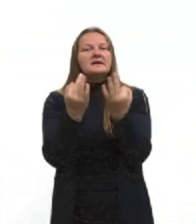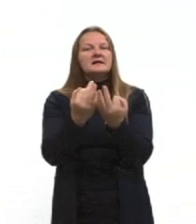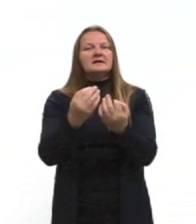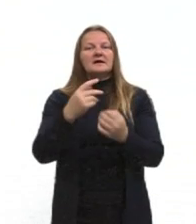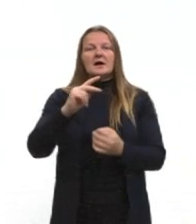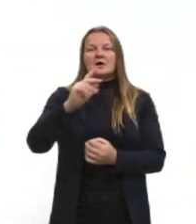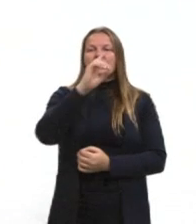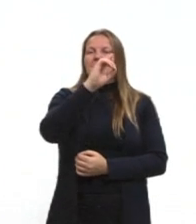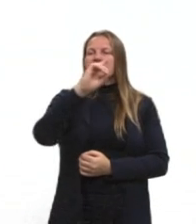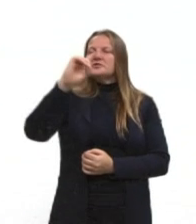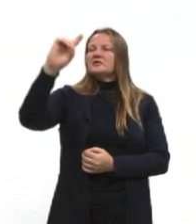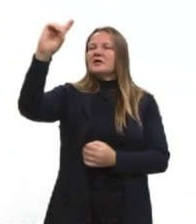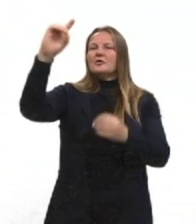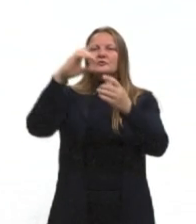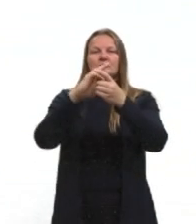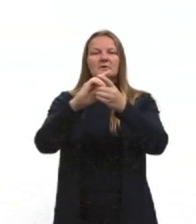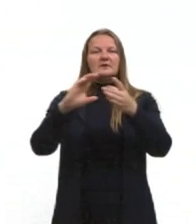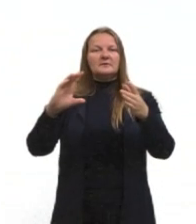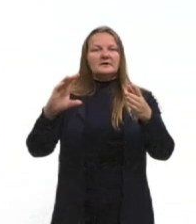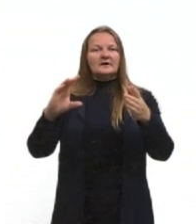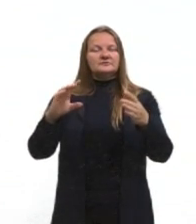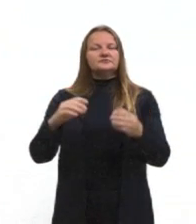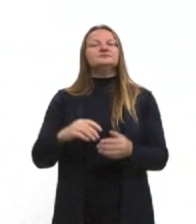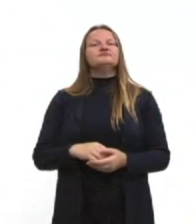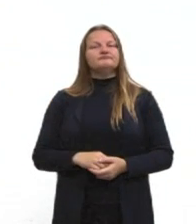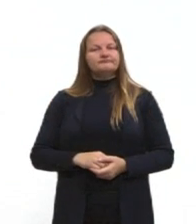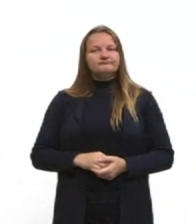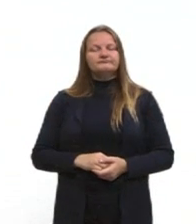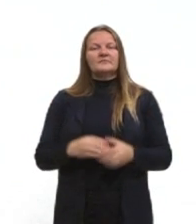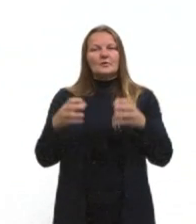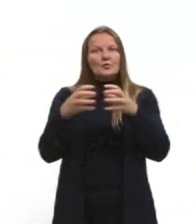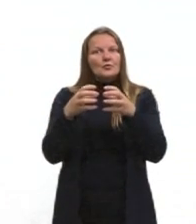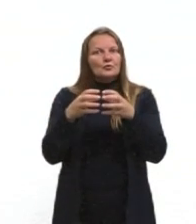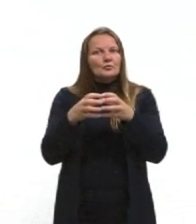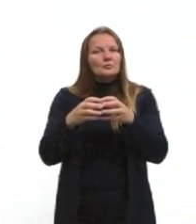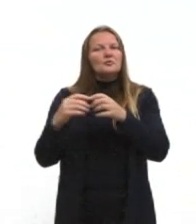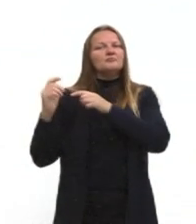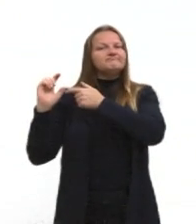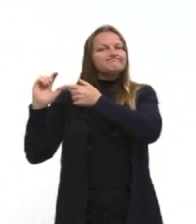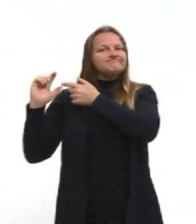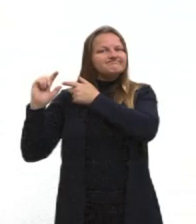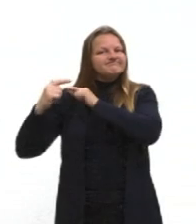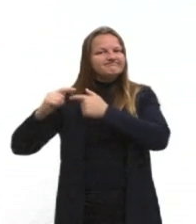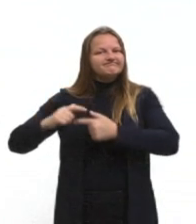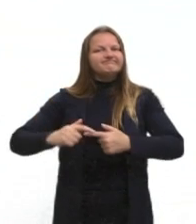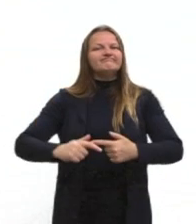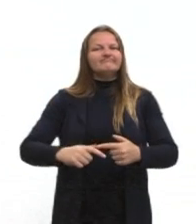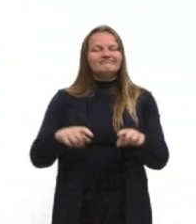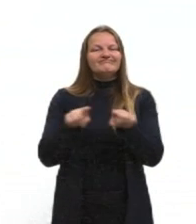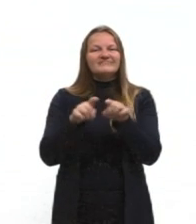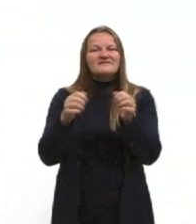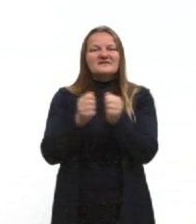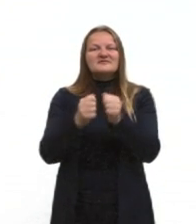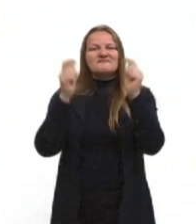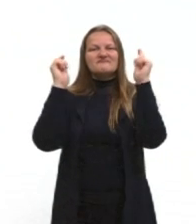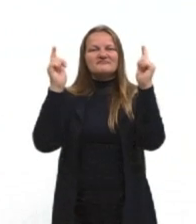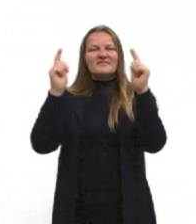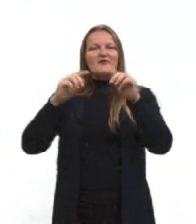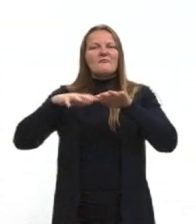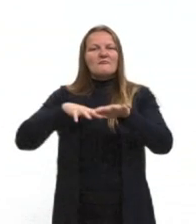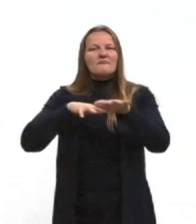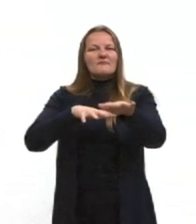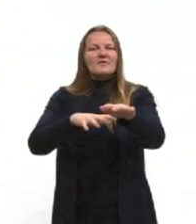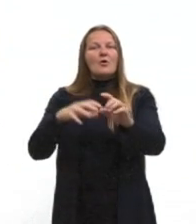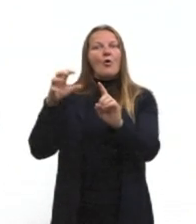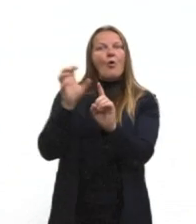slide era dessa marcha aí. Tinha alguns grupos também mais conservadores que também faziam esses protestos contra o